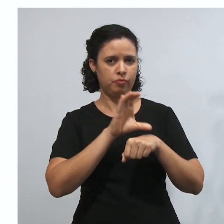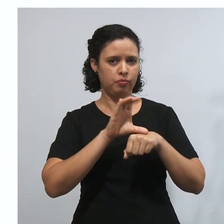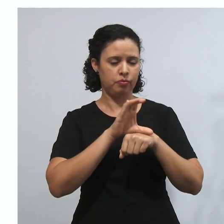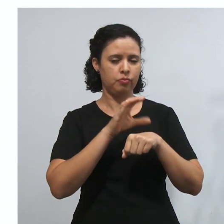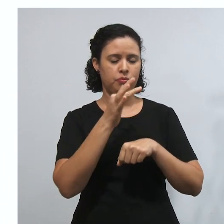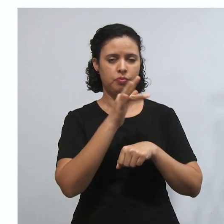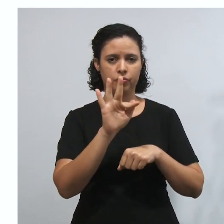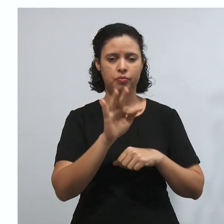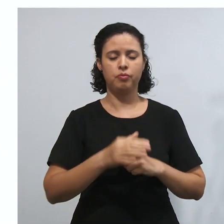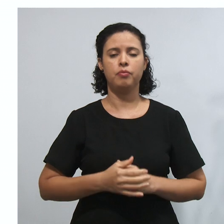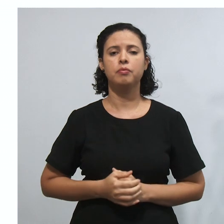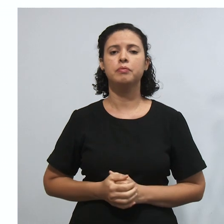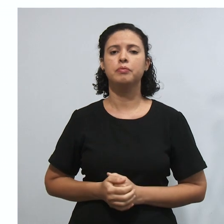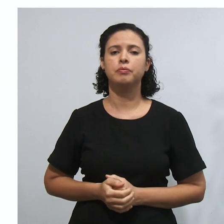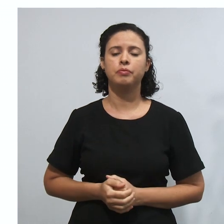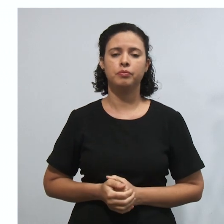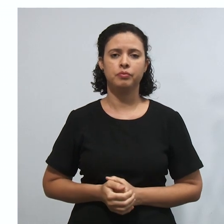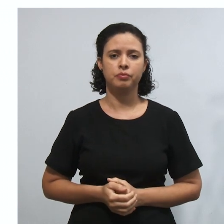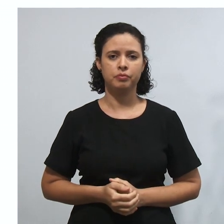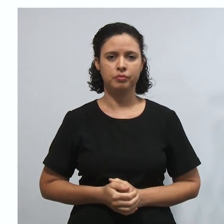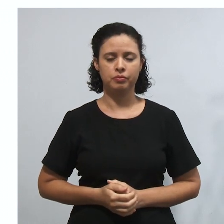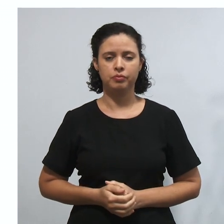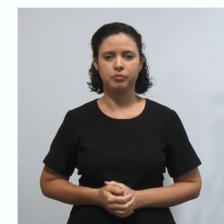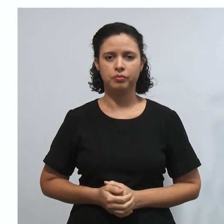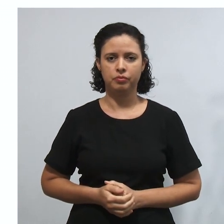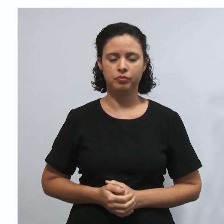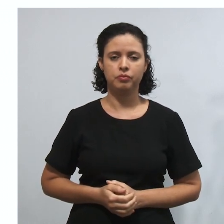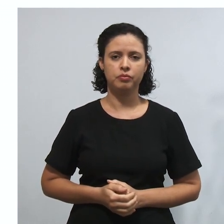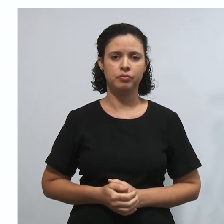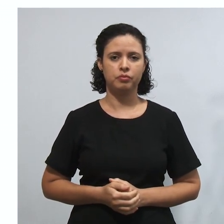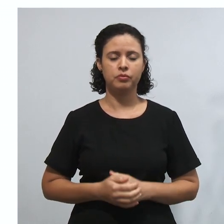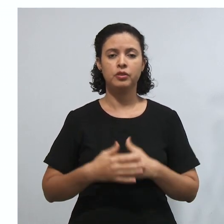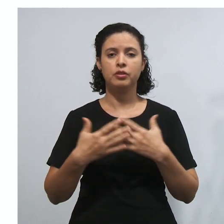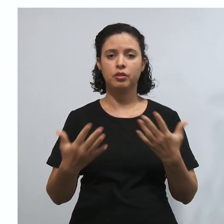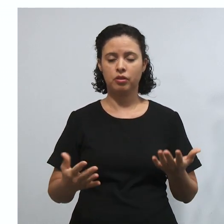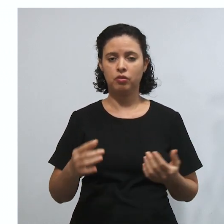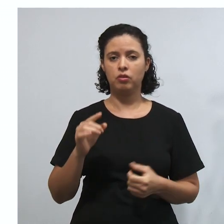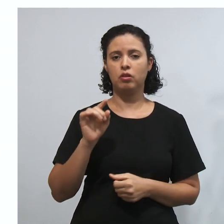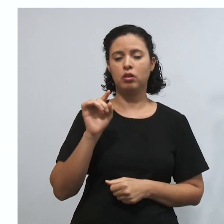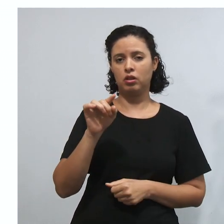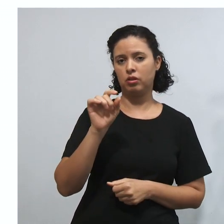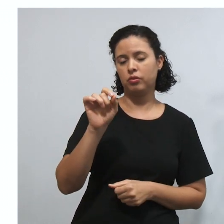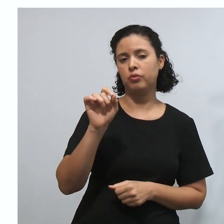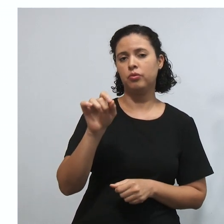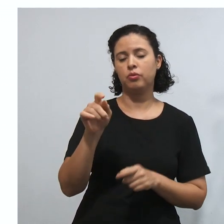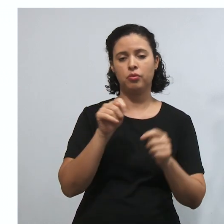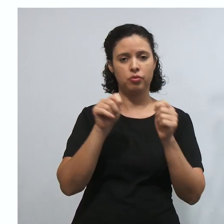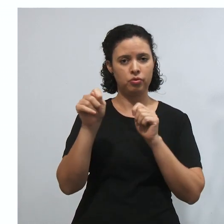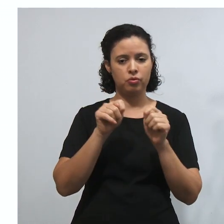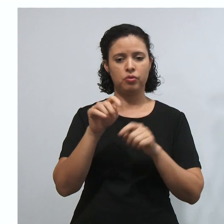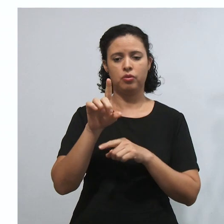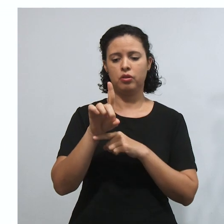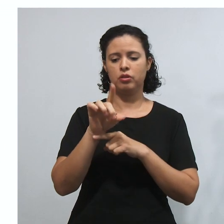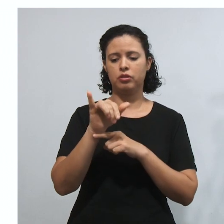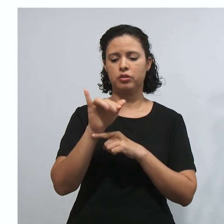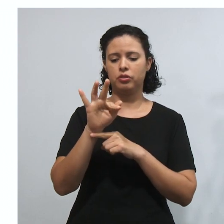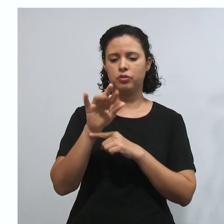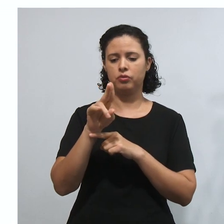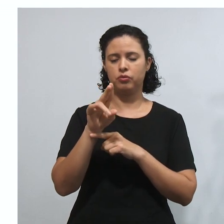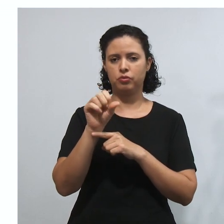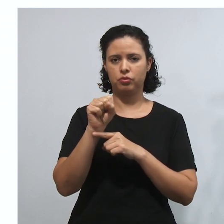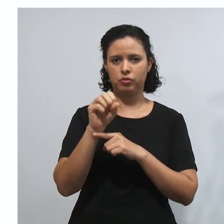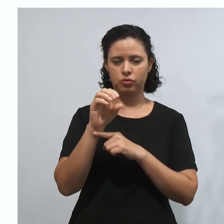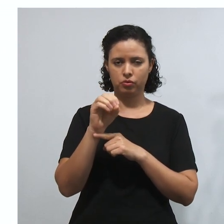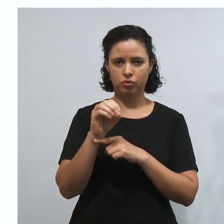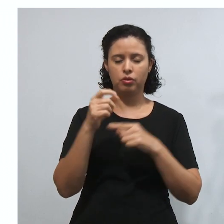Enquanto lá na outra situação, no controle difuso, a gente precisa daquela situação